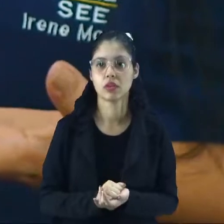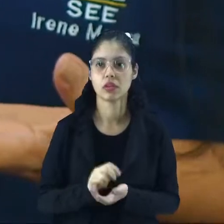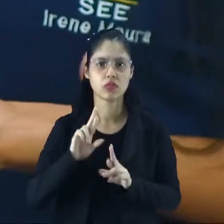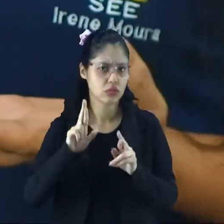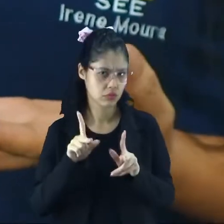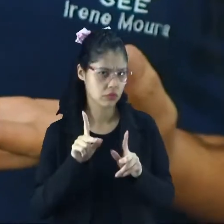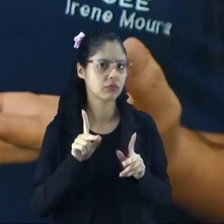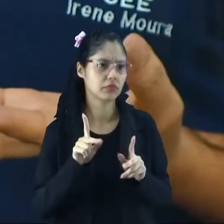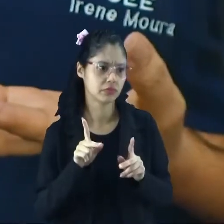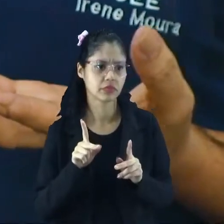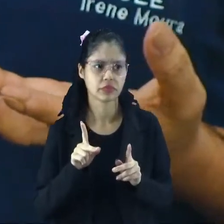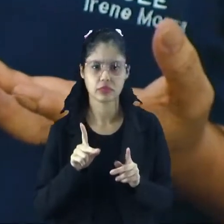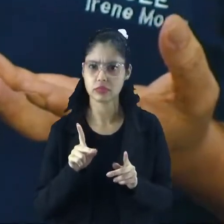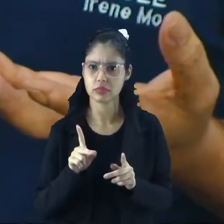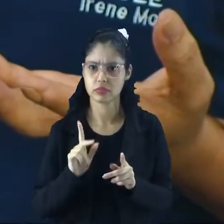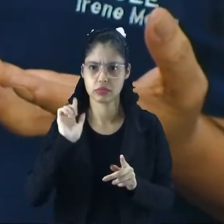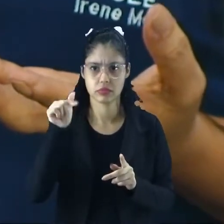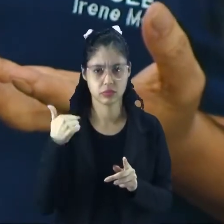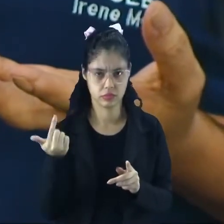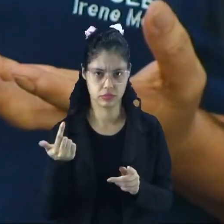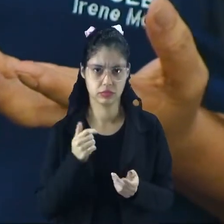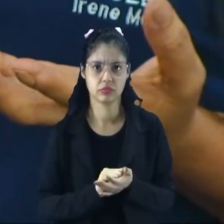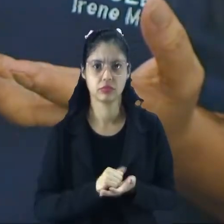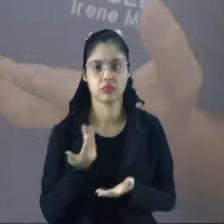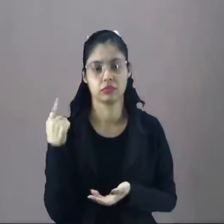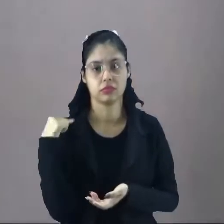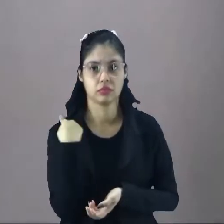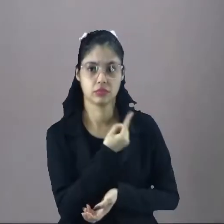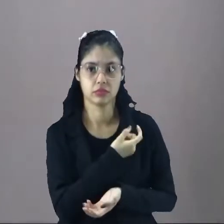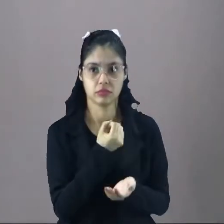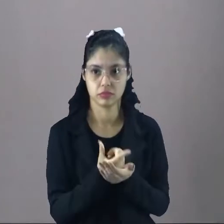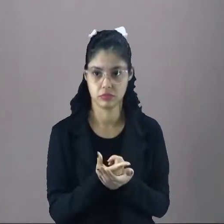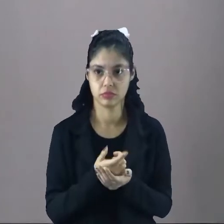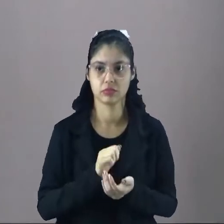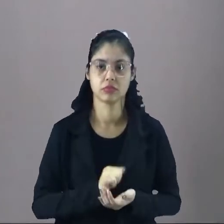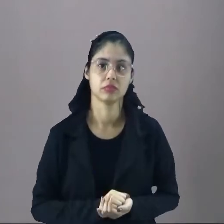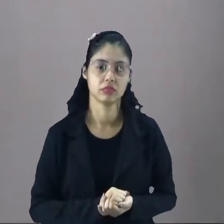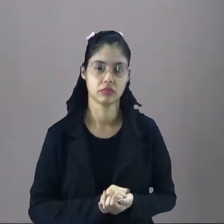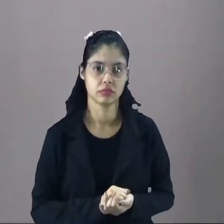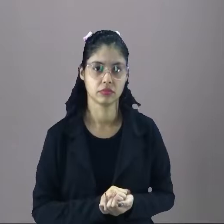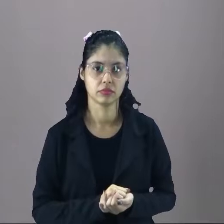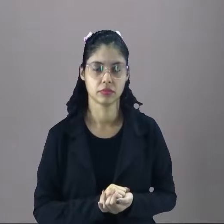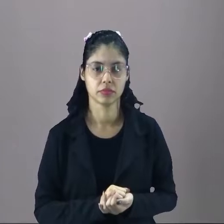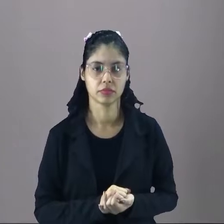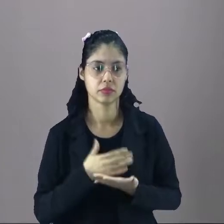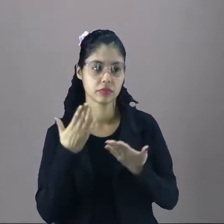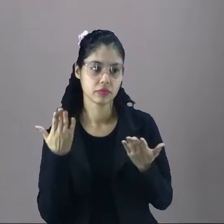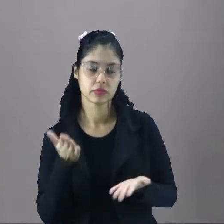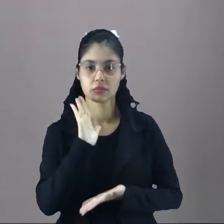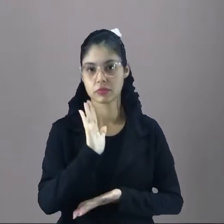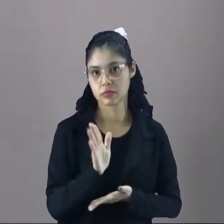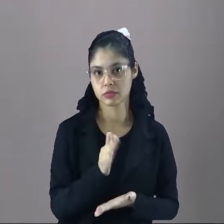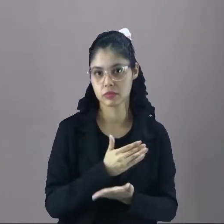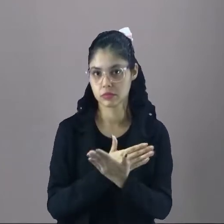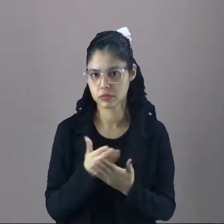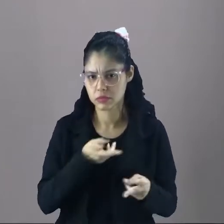diferente desse que nós compramos no supermercado. Então, ela já começou a ver